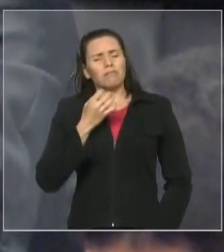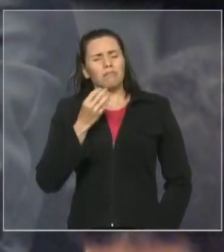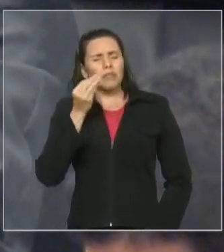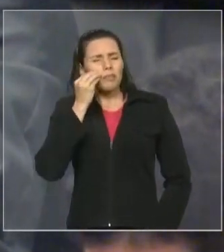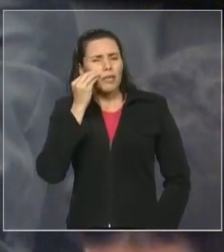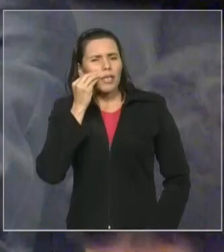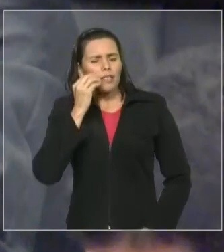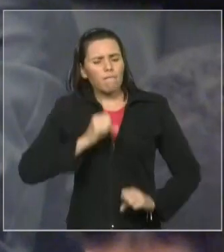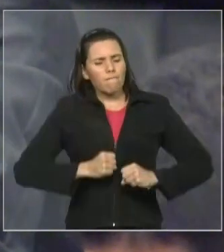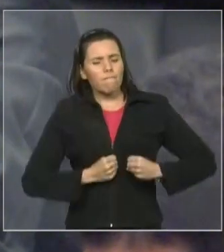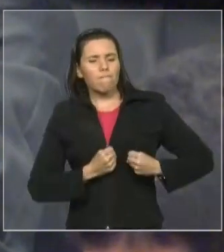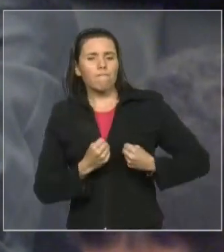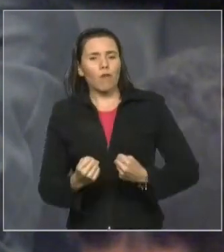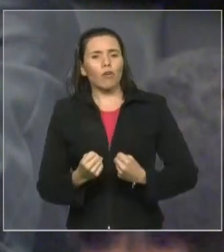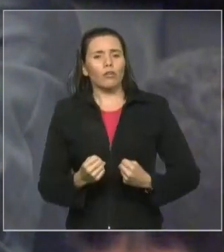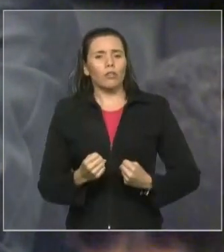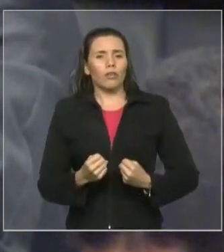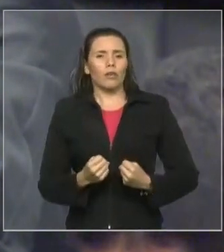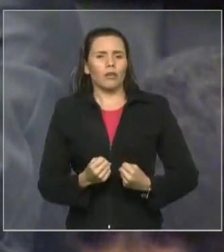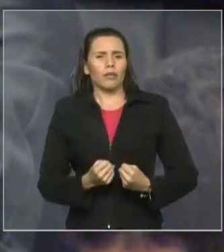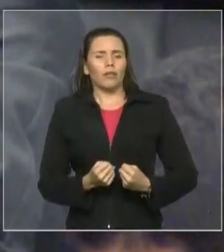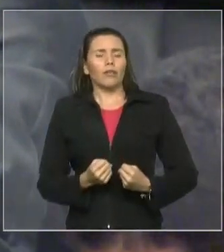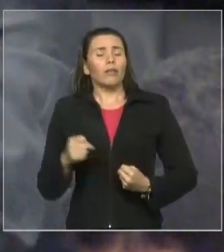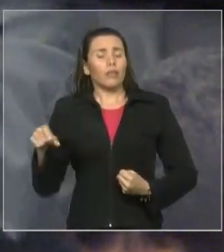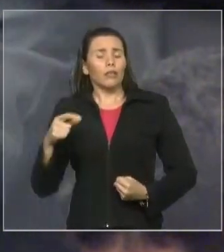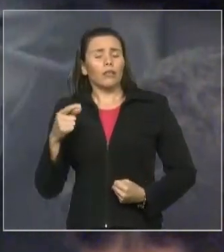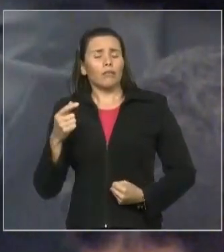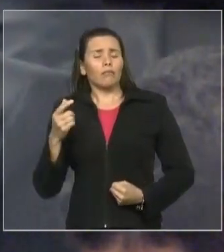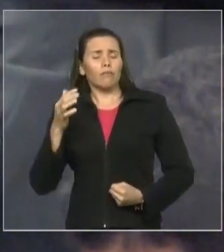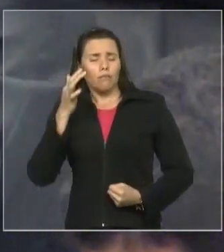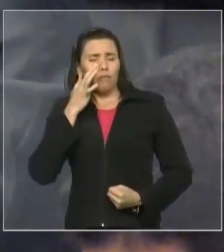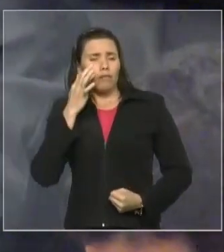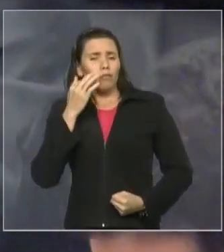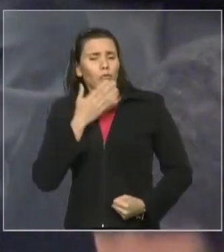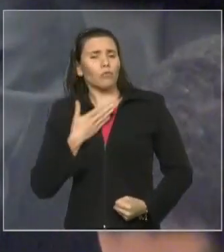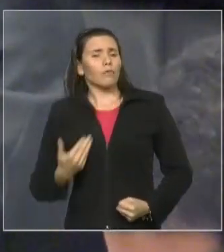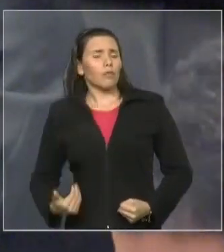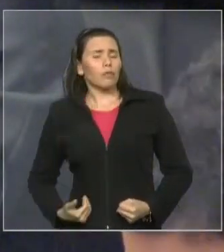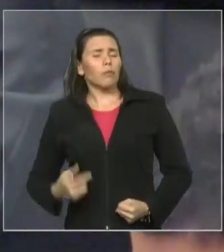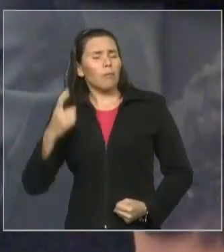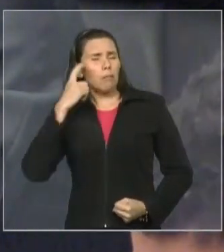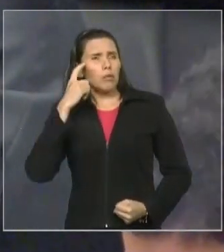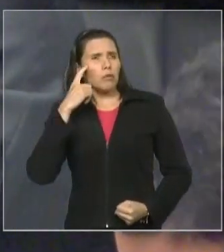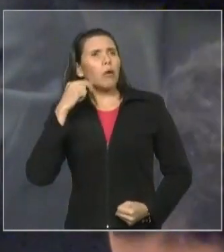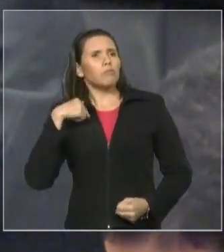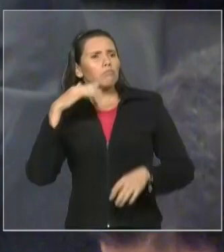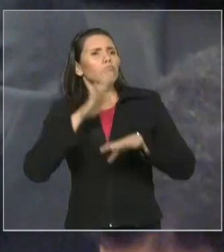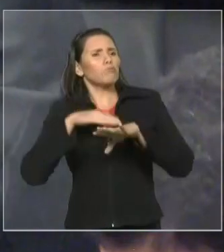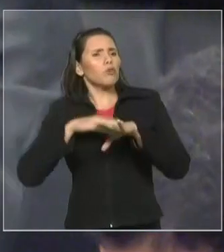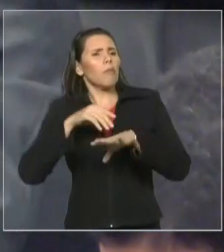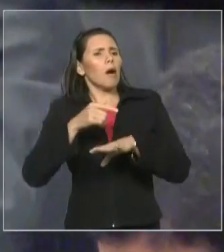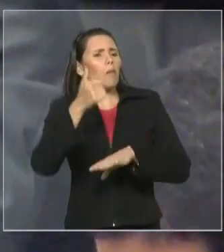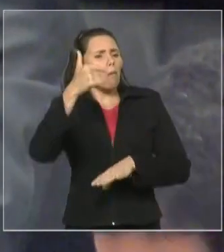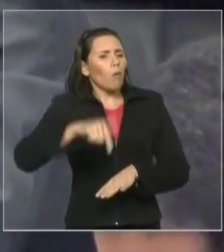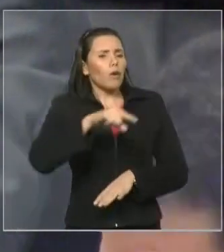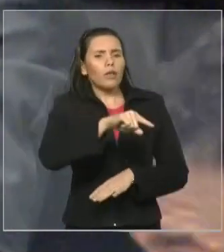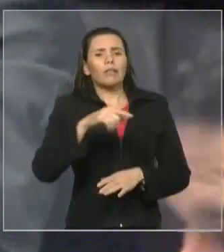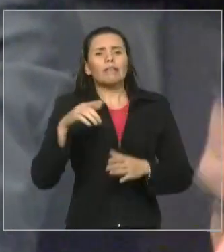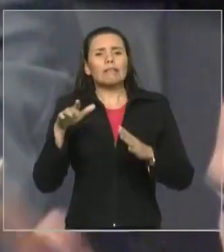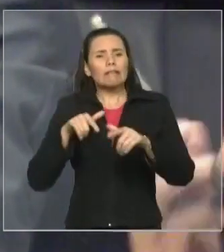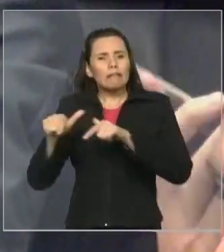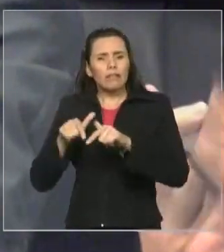E eu tenho certeza que continuará fazendo um grande trabalho. Para nós seria uma honra tê-lo nessa legislatura inteira,